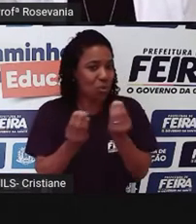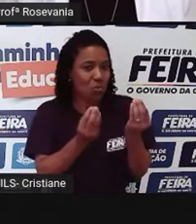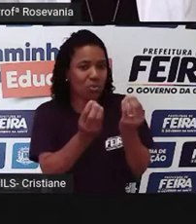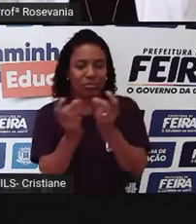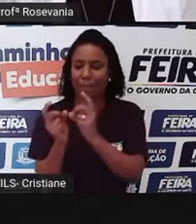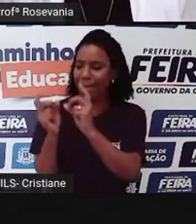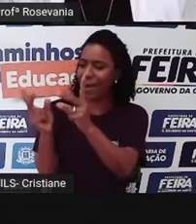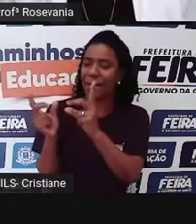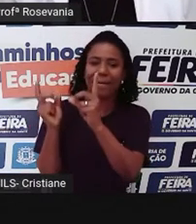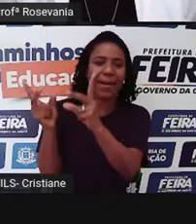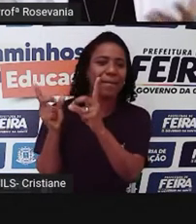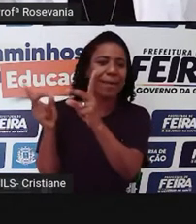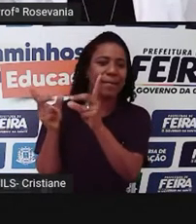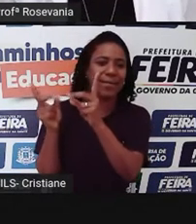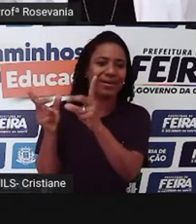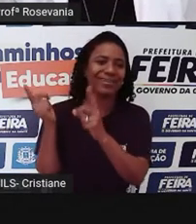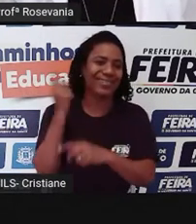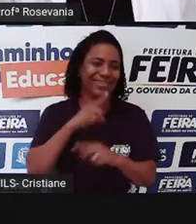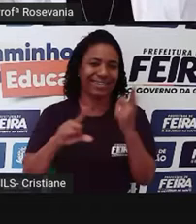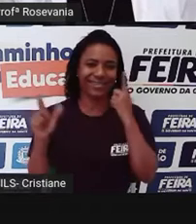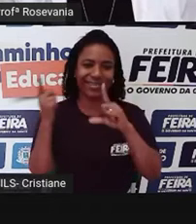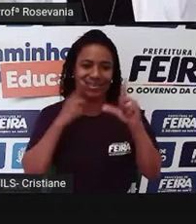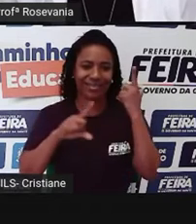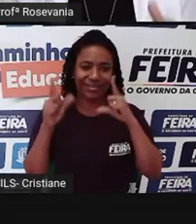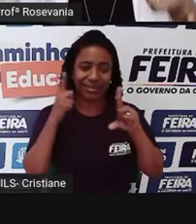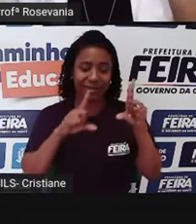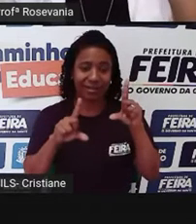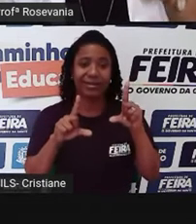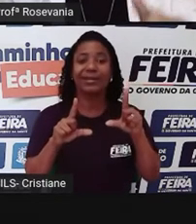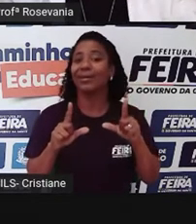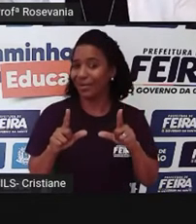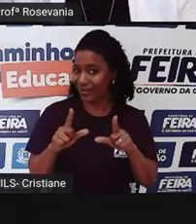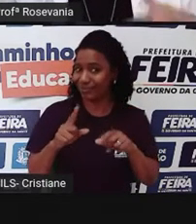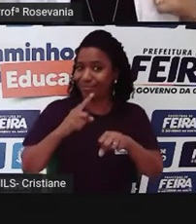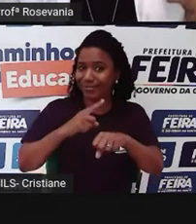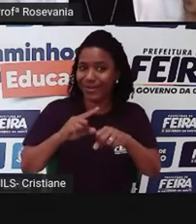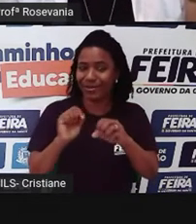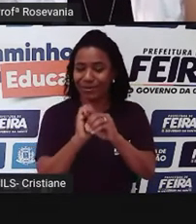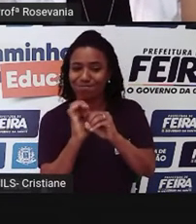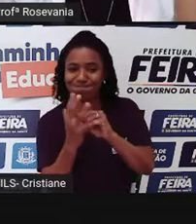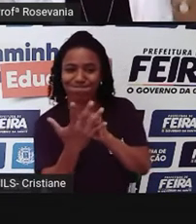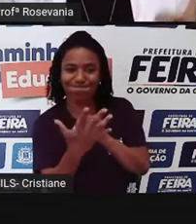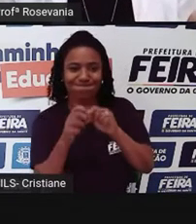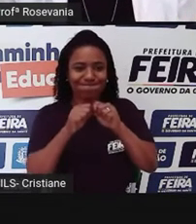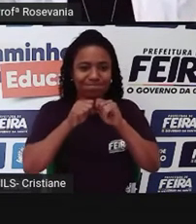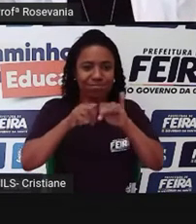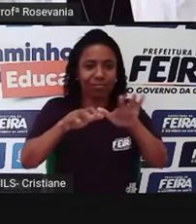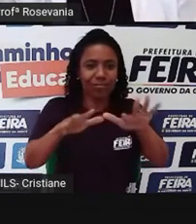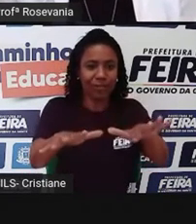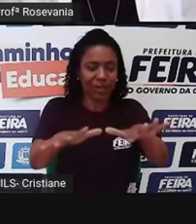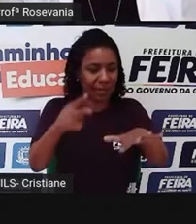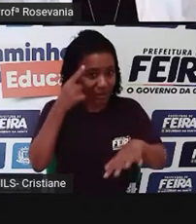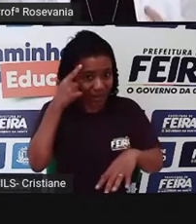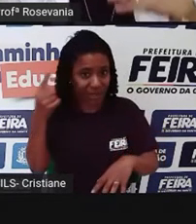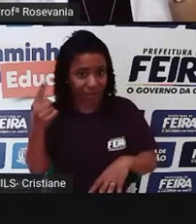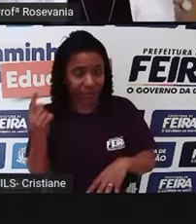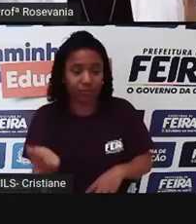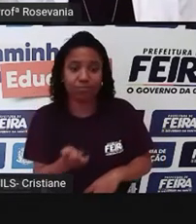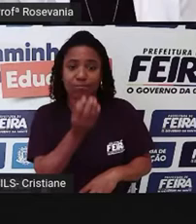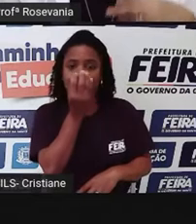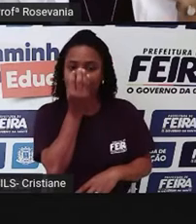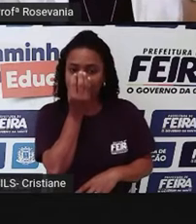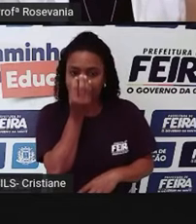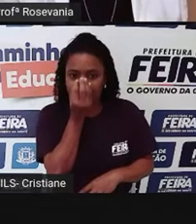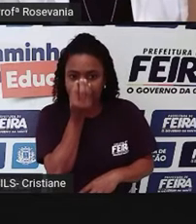que a gente precisou muito, né, nesse período da pandemia, de comprar respiradores, de comprar EPIs, né, como